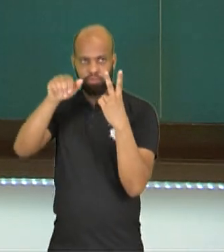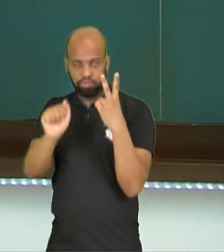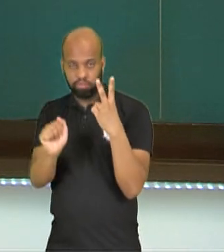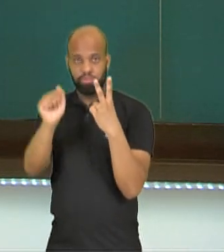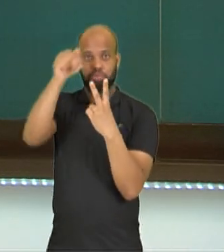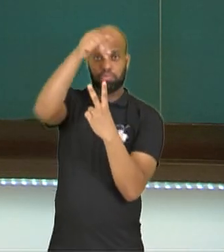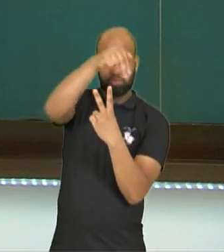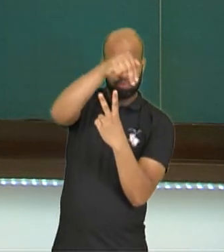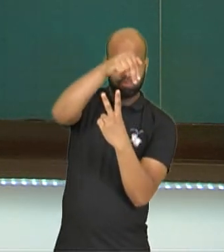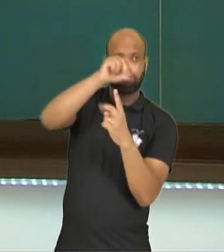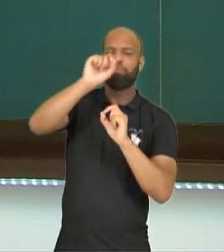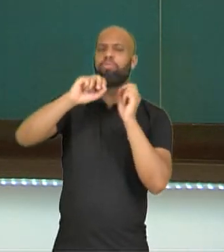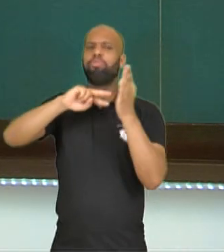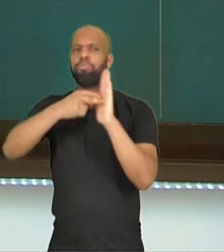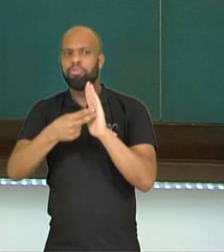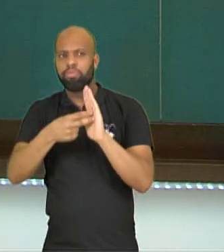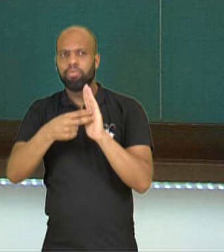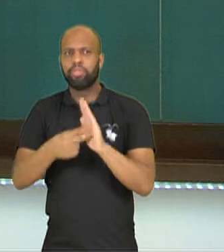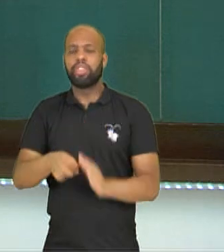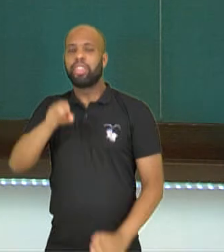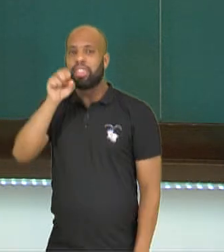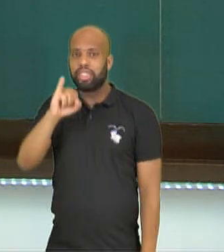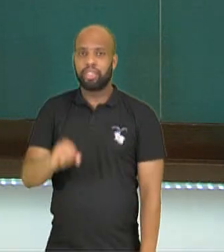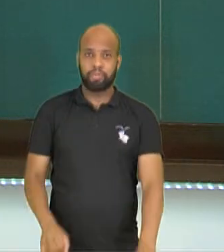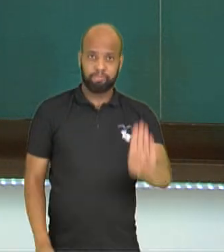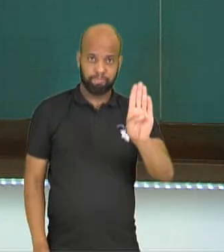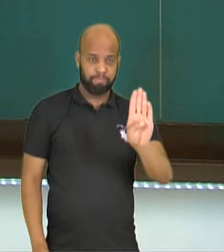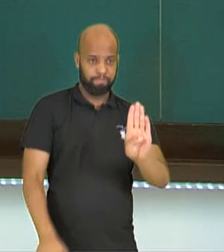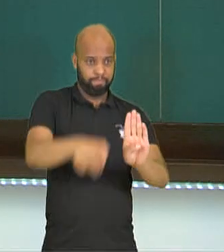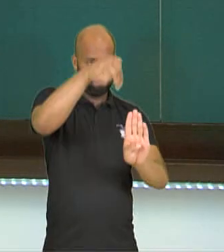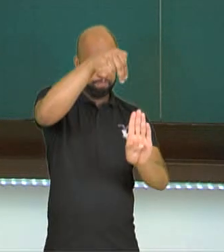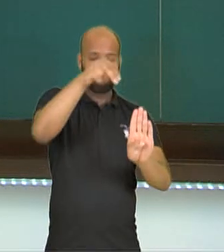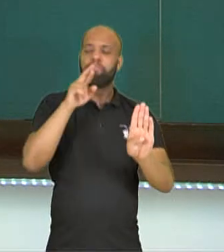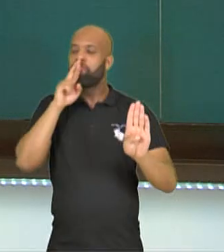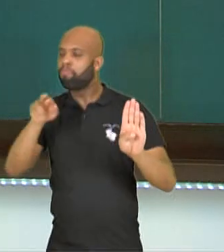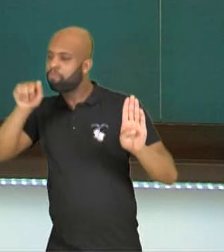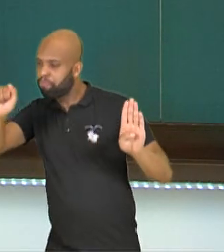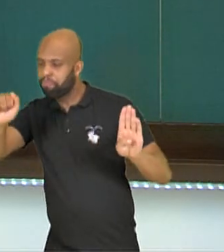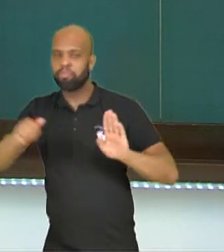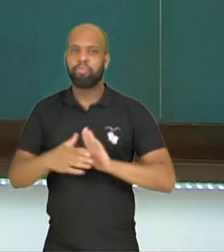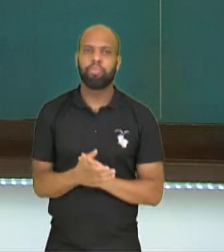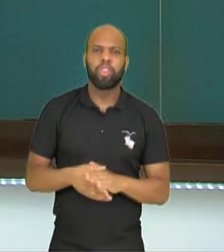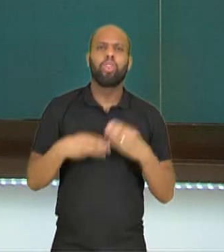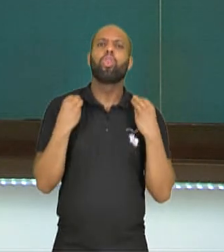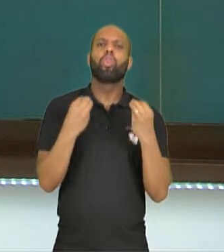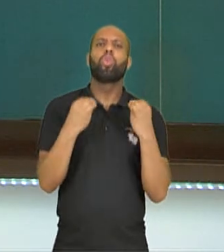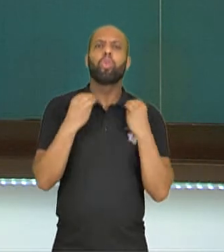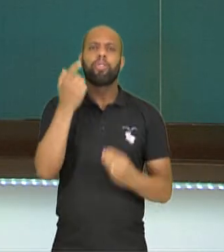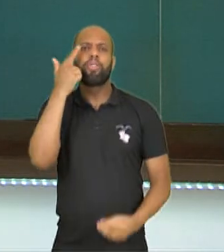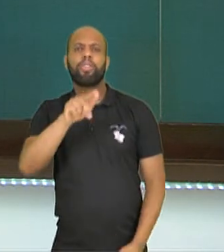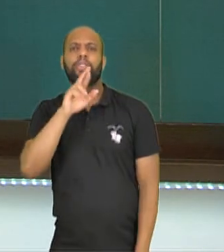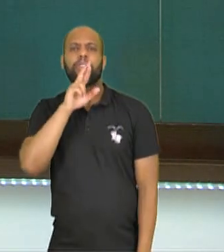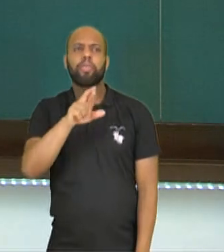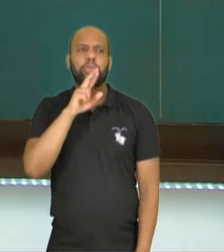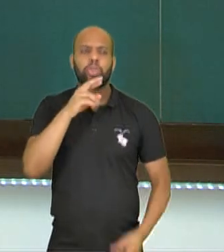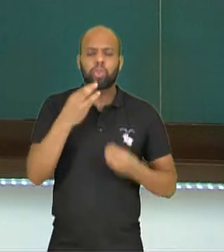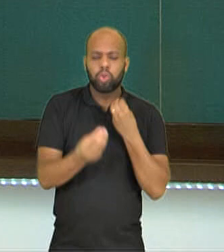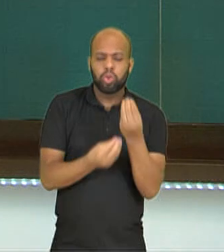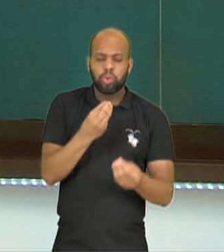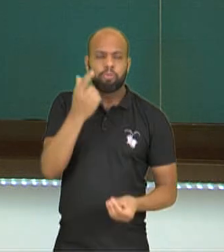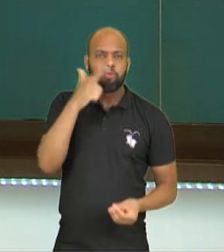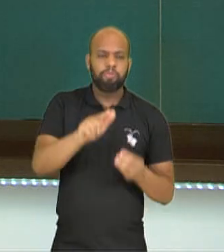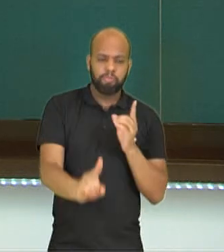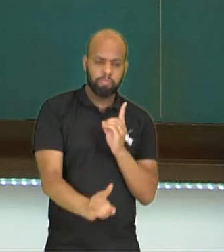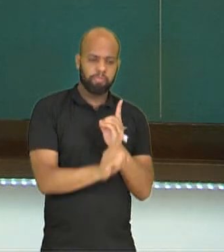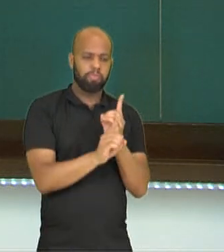N, que é o índice da raiz, resulta em A, ok? Como que eu posso resolver? Como é que eu posso encontrar